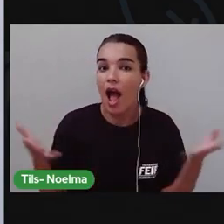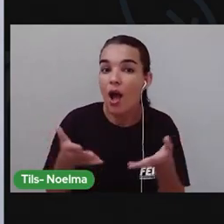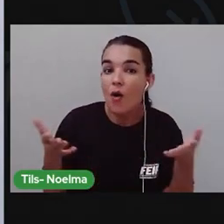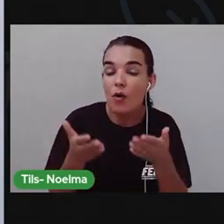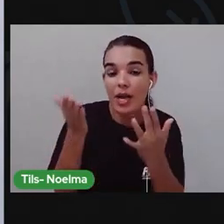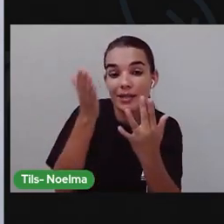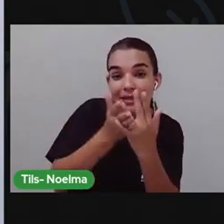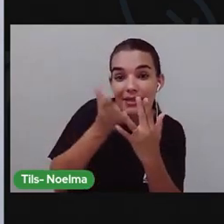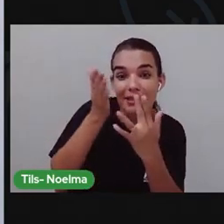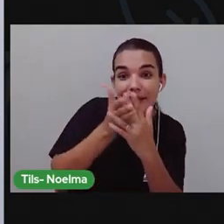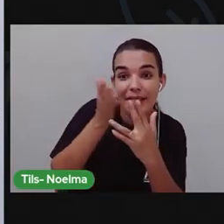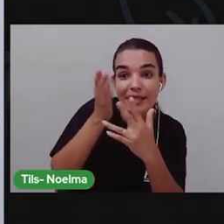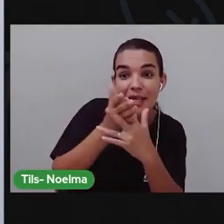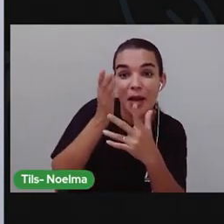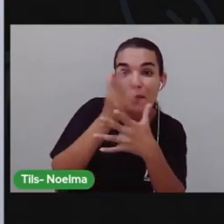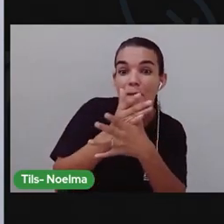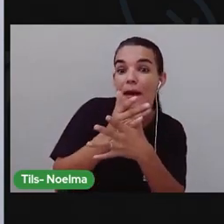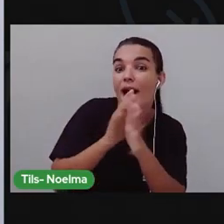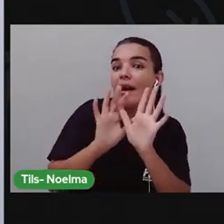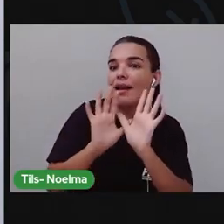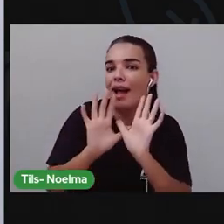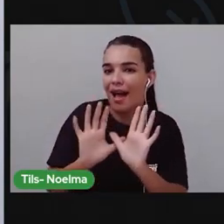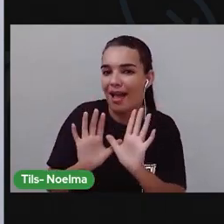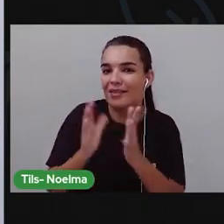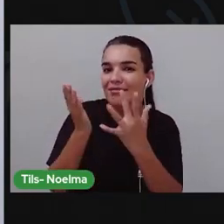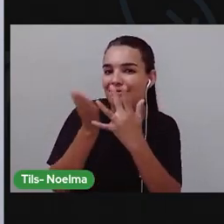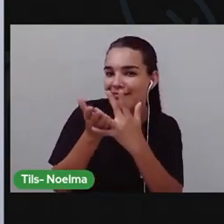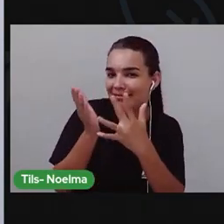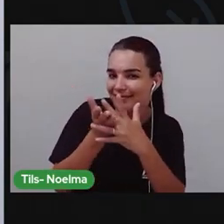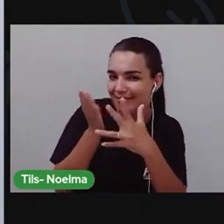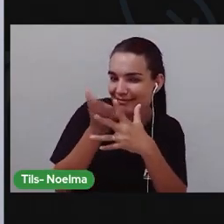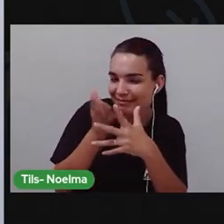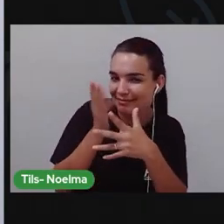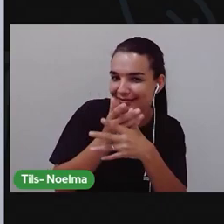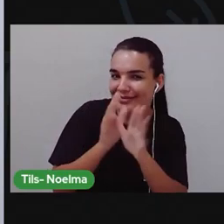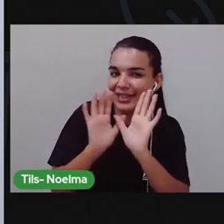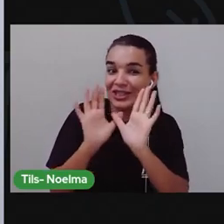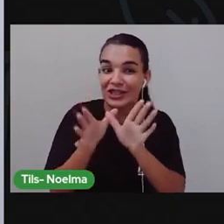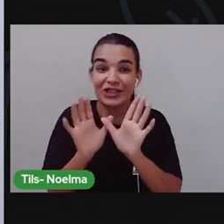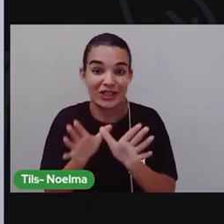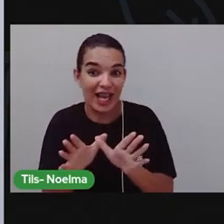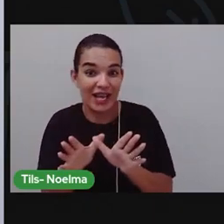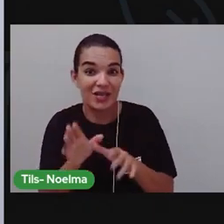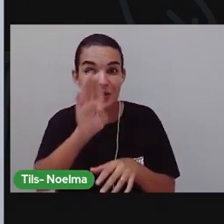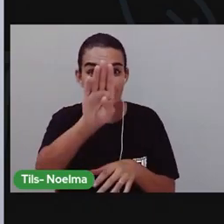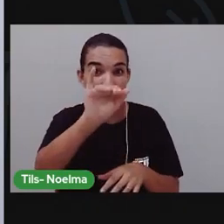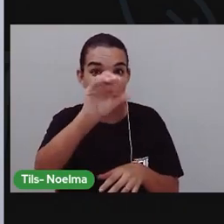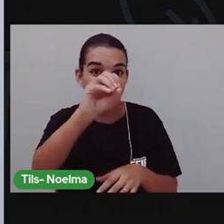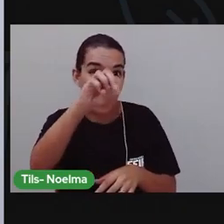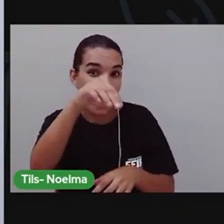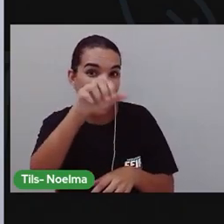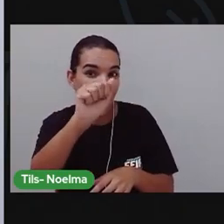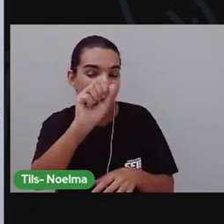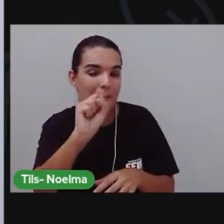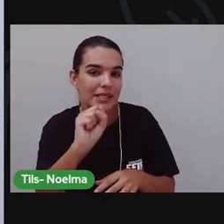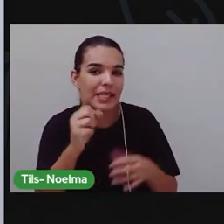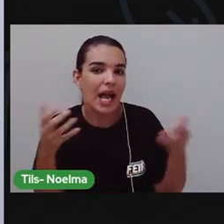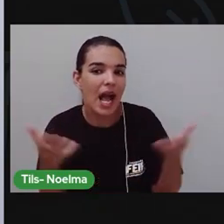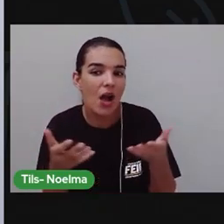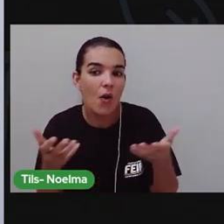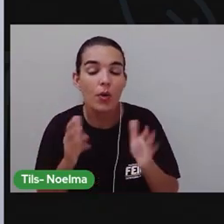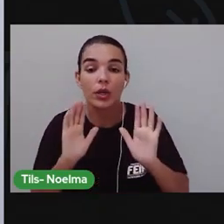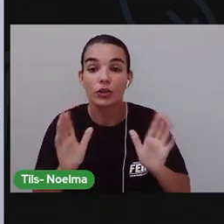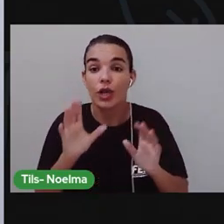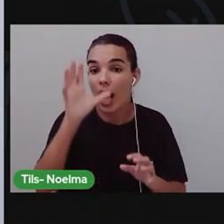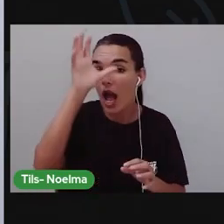falou de forma específica Ali estudamos assim Propriamente os biomas Os biomas, né? Na verdade De